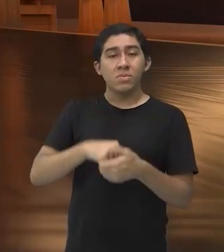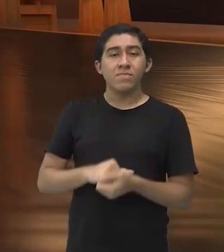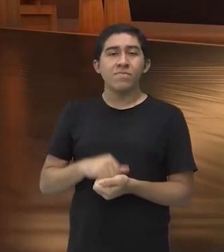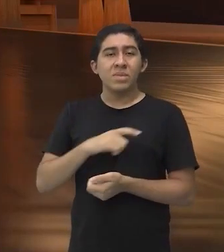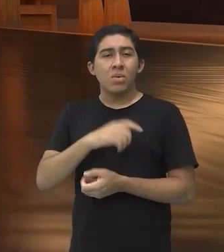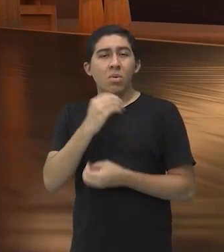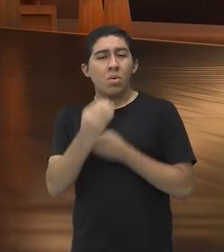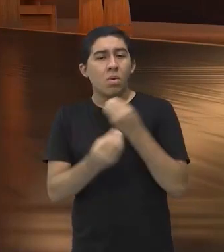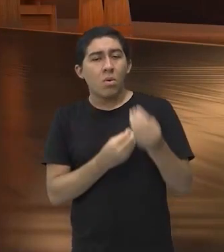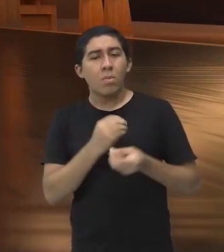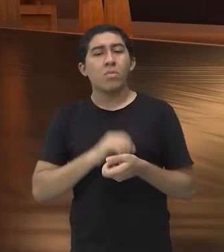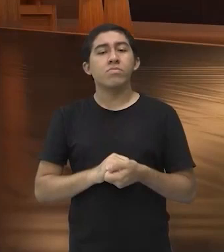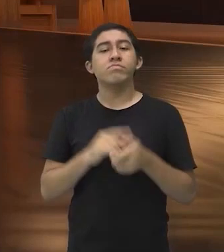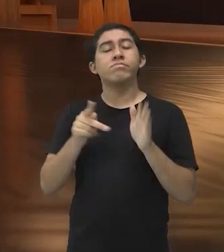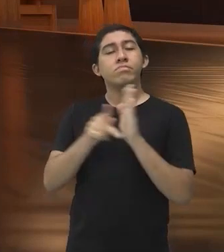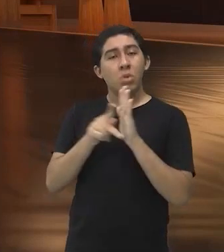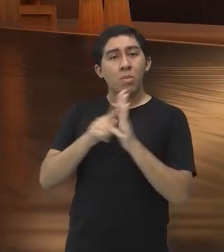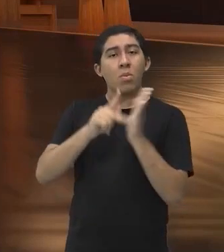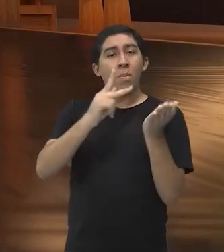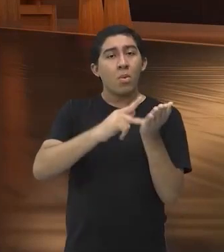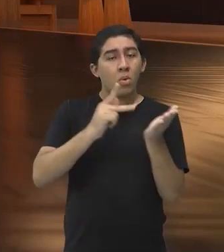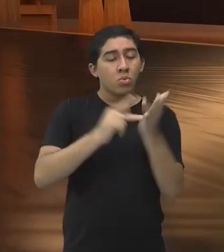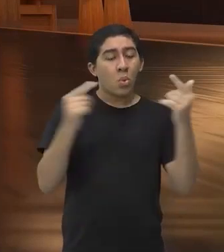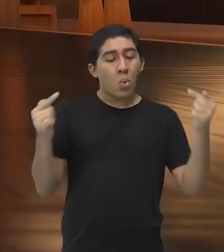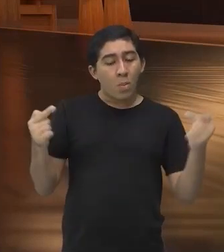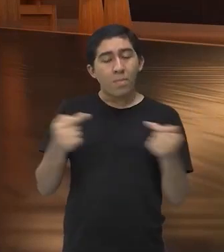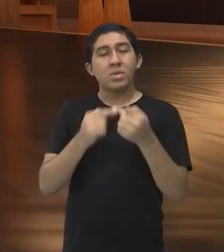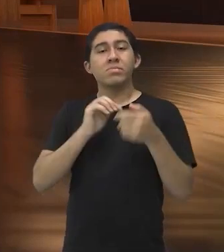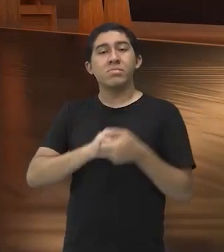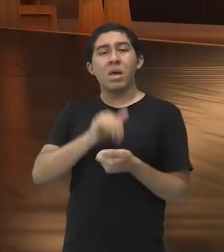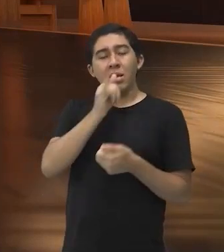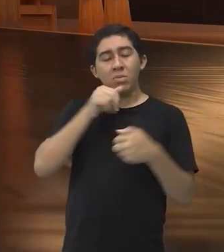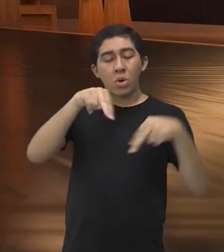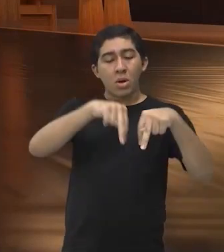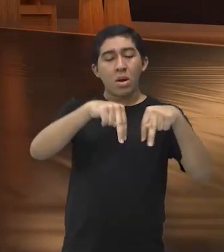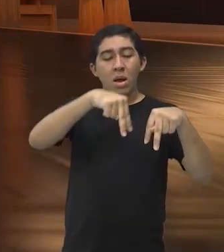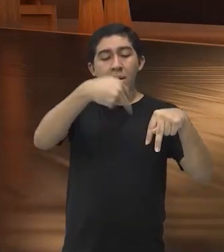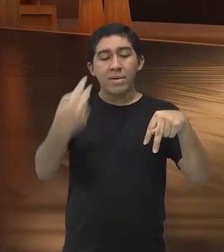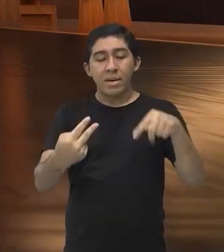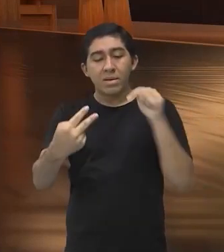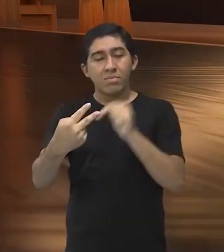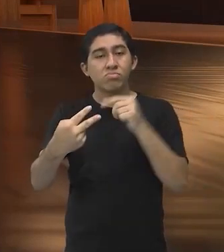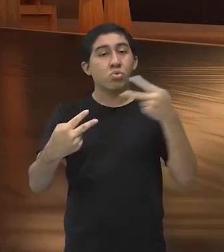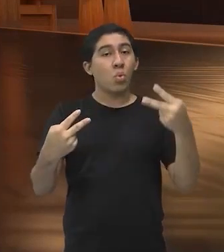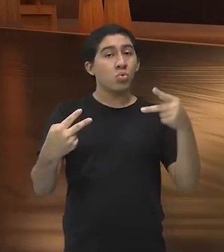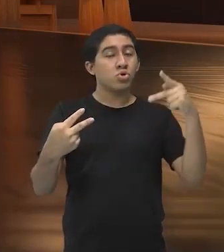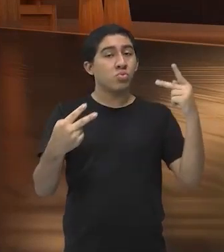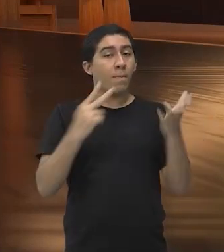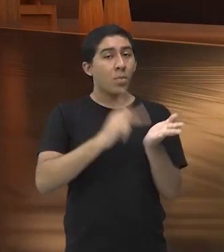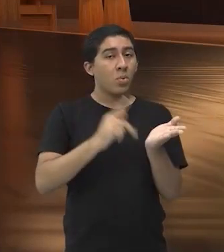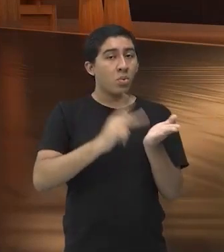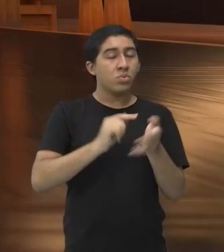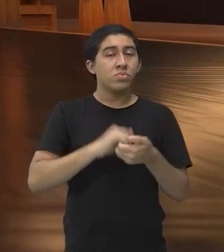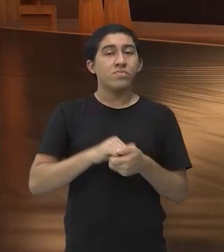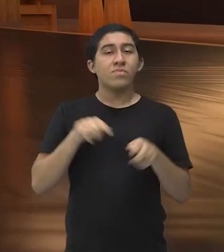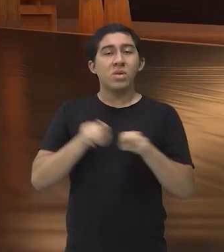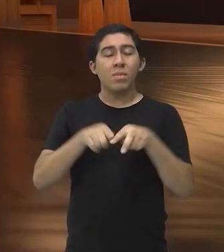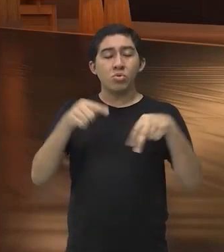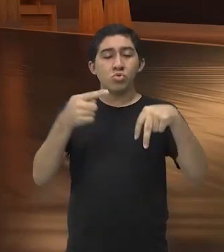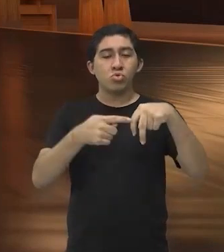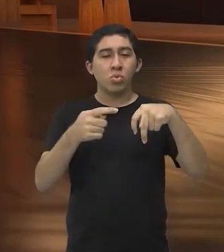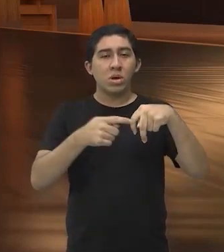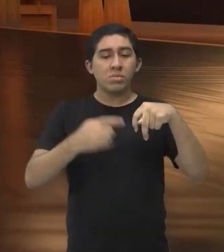posições de pontuação e seus respectivos pontos. A queda, ela vai valer 2 pontos, tá bom? O joelho na barriga,